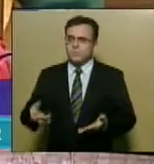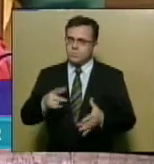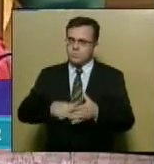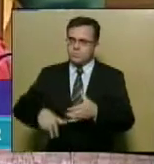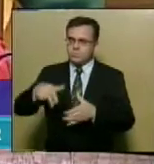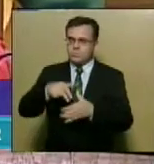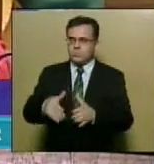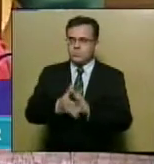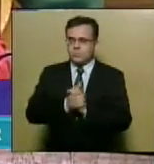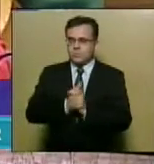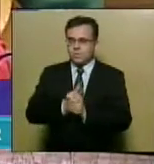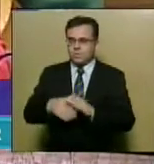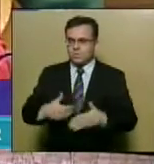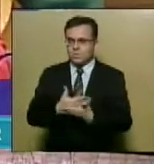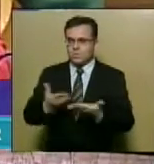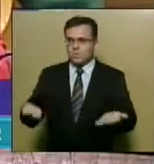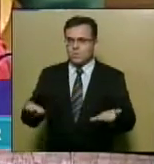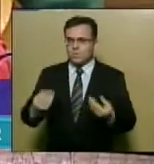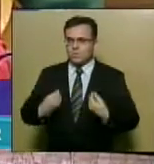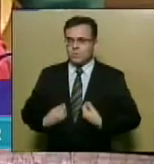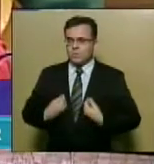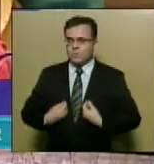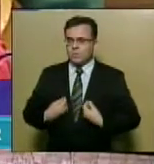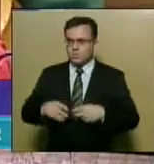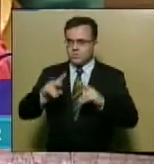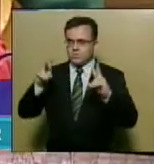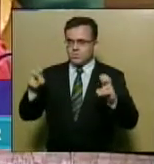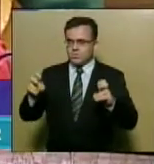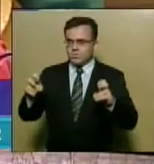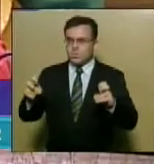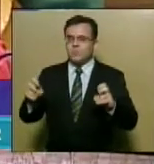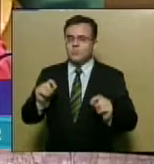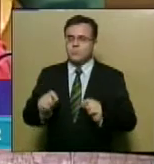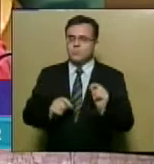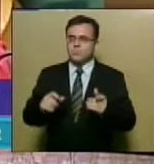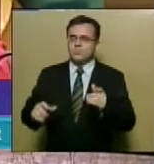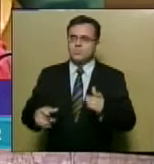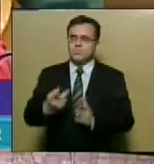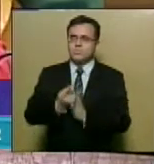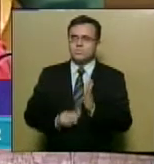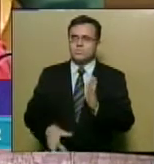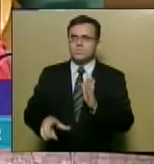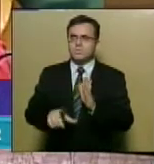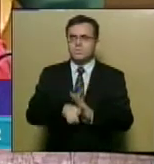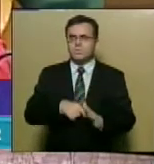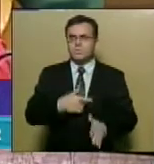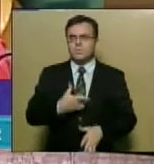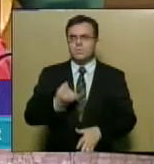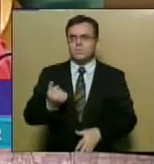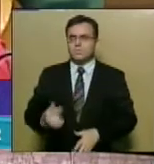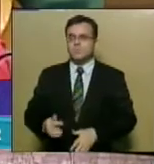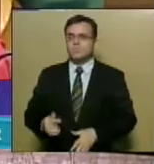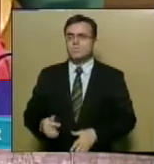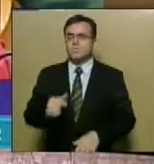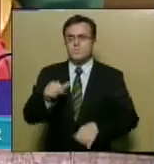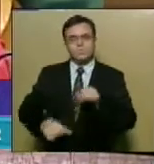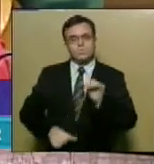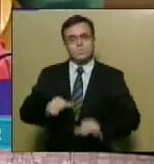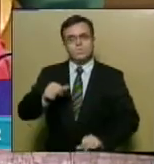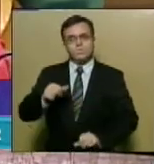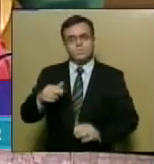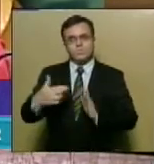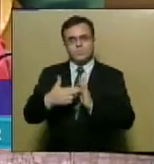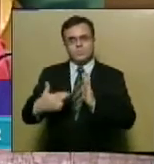todos os presentes para tratar do tema do projeto de lei de número 17, barra 2017, que muda as